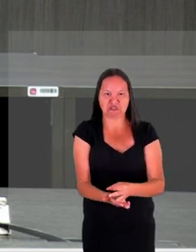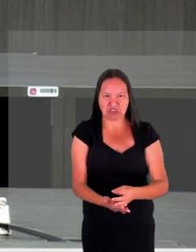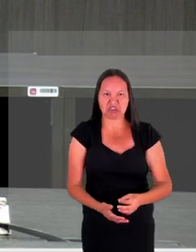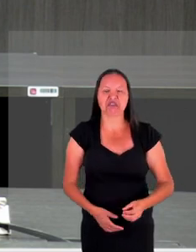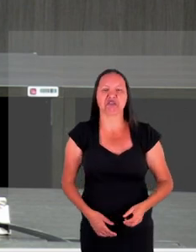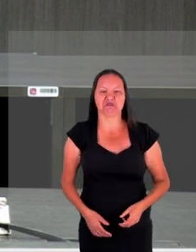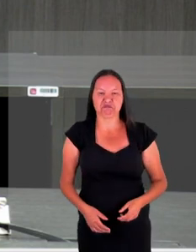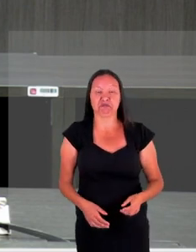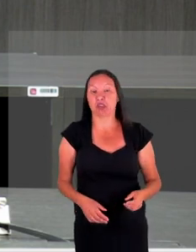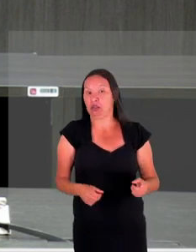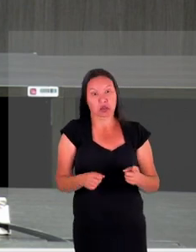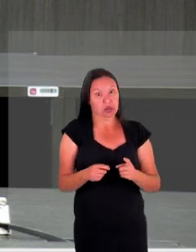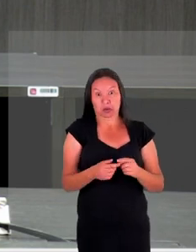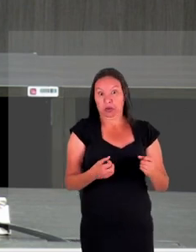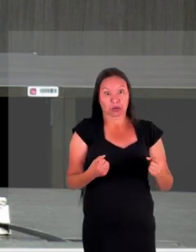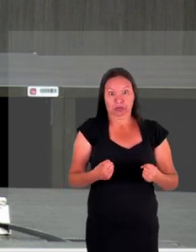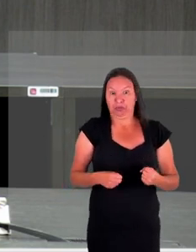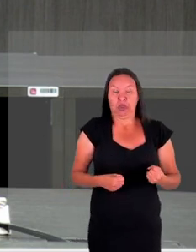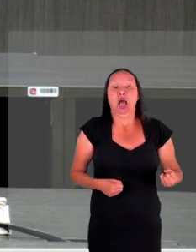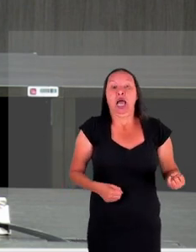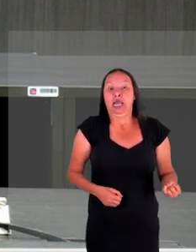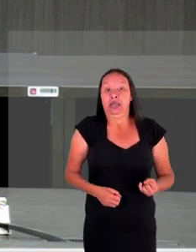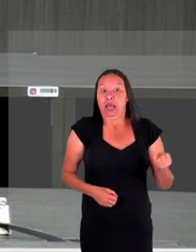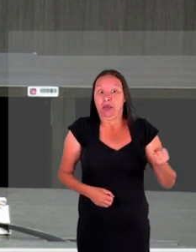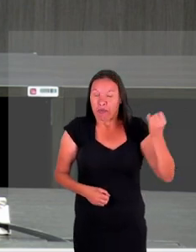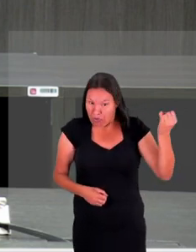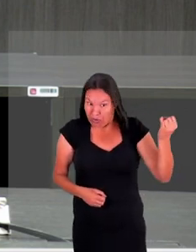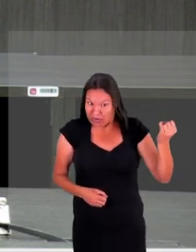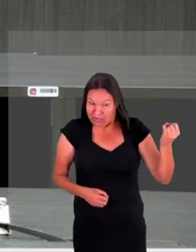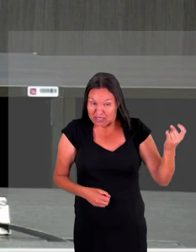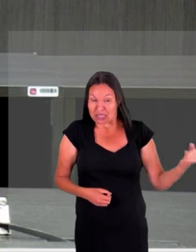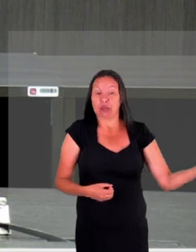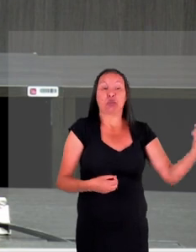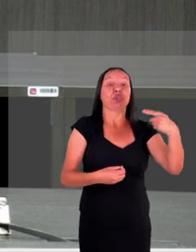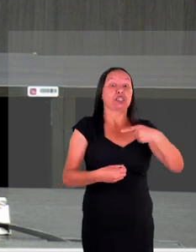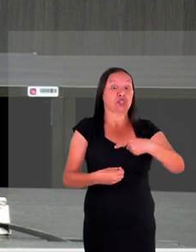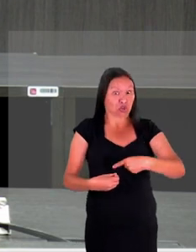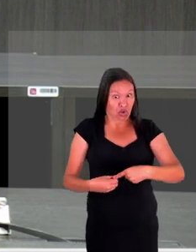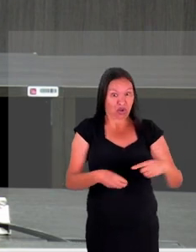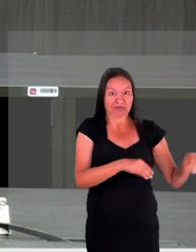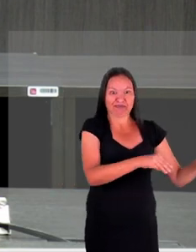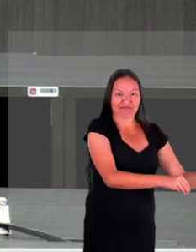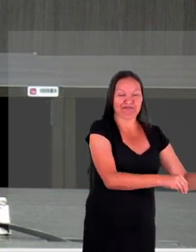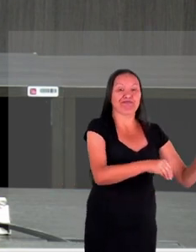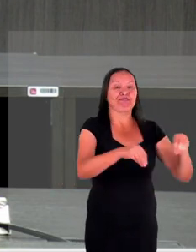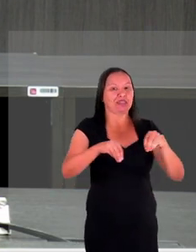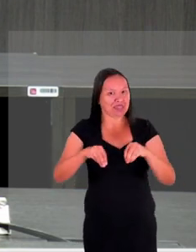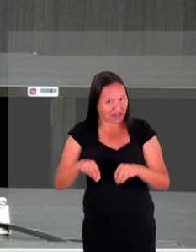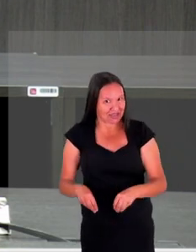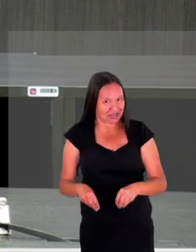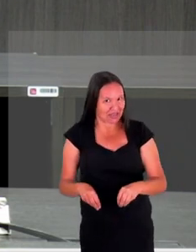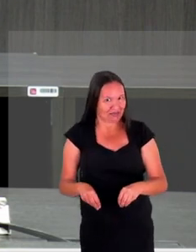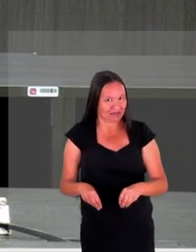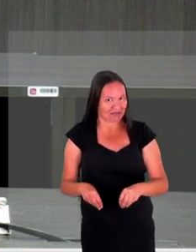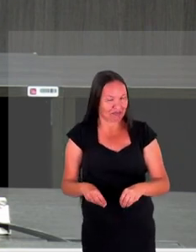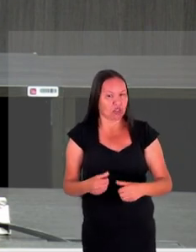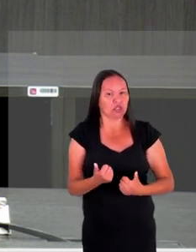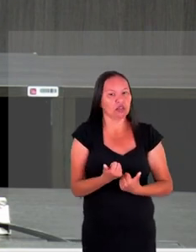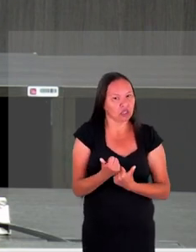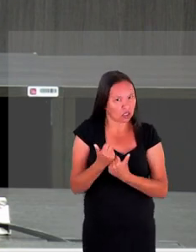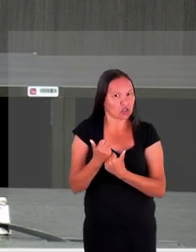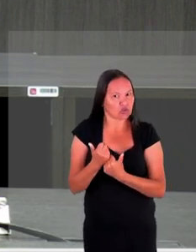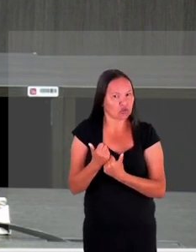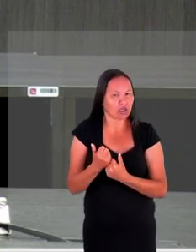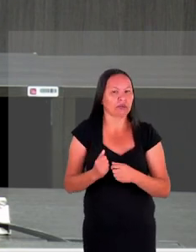não basta só trazer né Clara a gente tem que dar o suporte desculpa professor Vladimir fica à vontade não eu queria